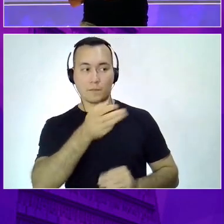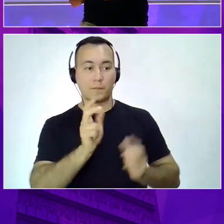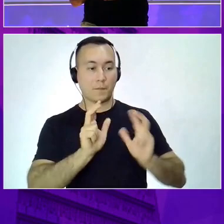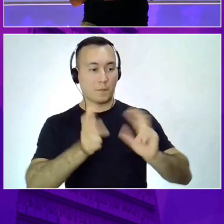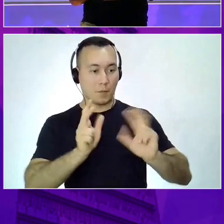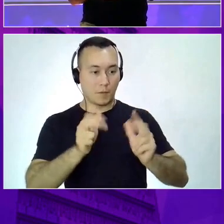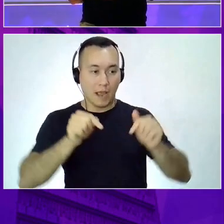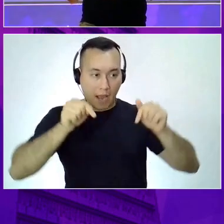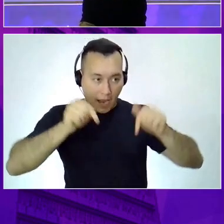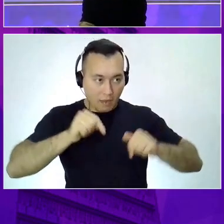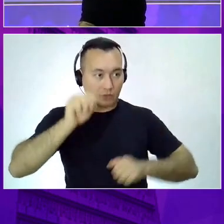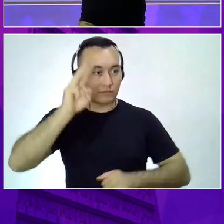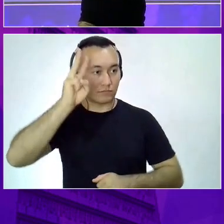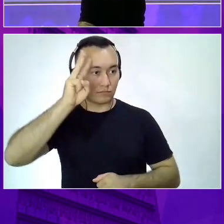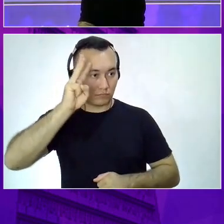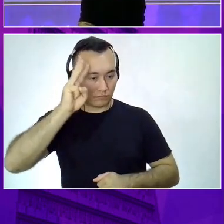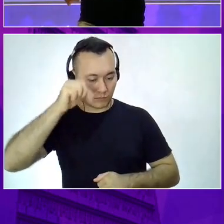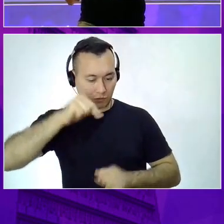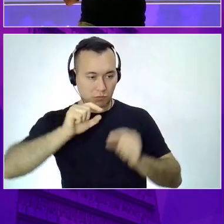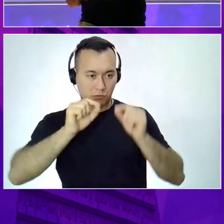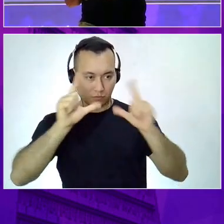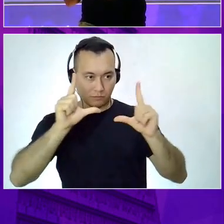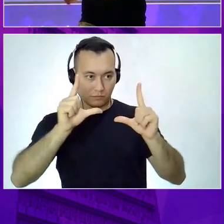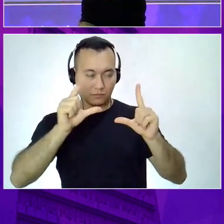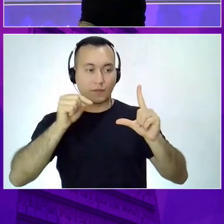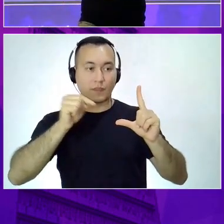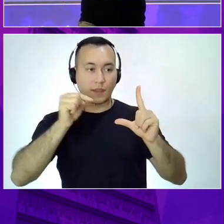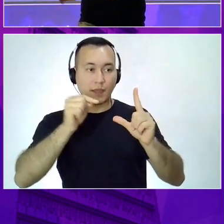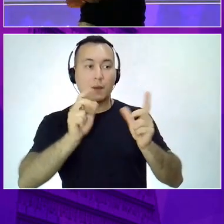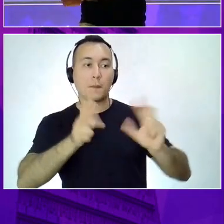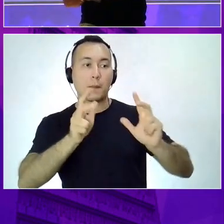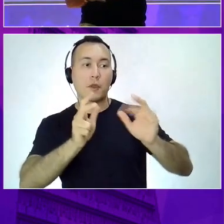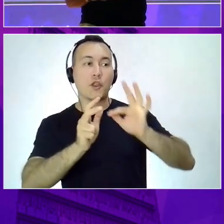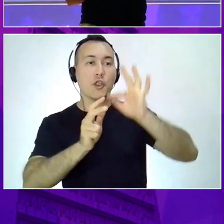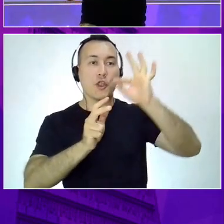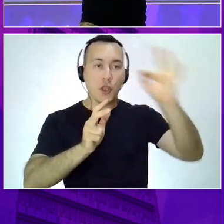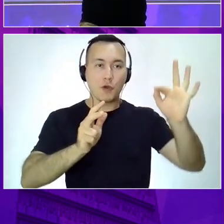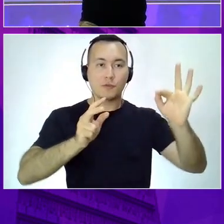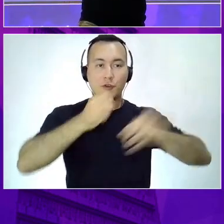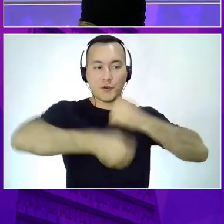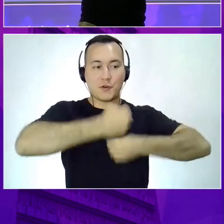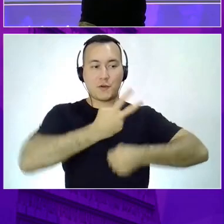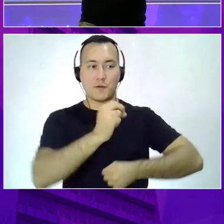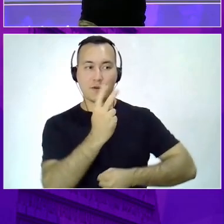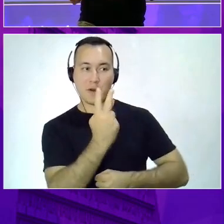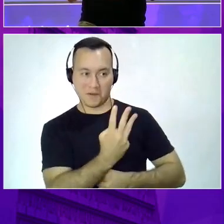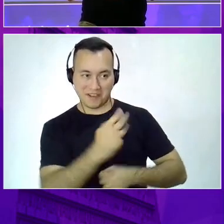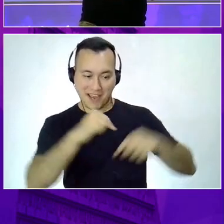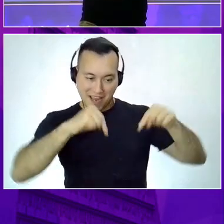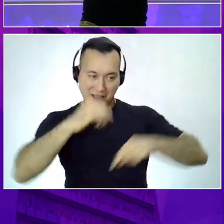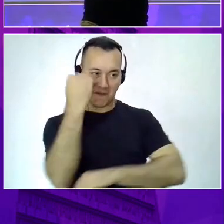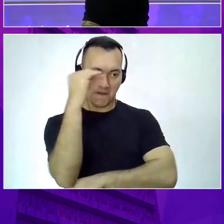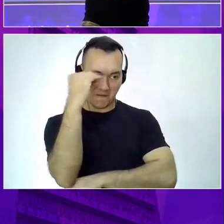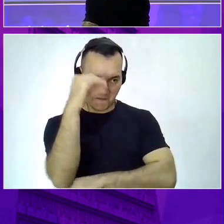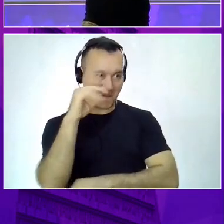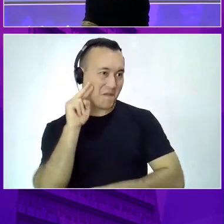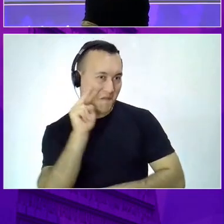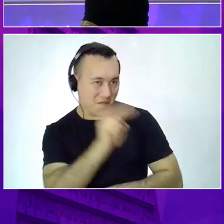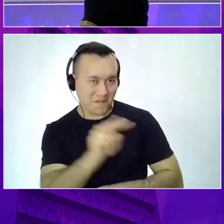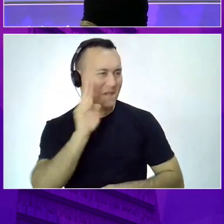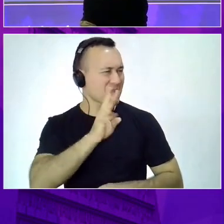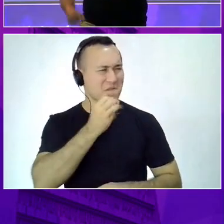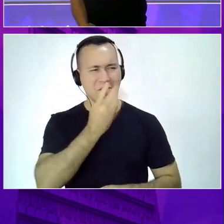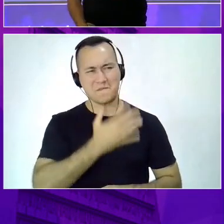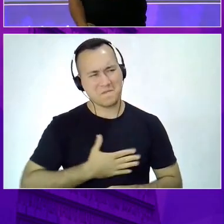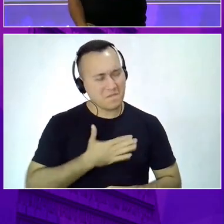terça-feira o TDC Future 2023, direto de Porto Alegre e o meu sonho é e conta para todo mundo